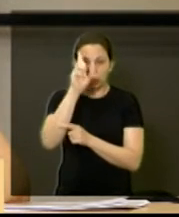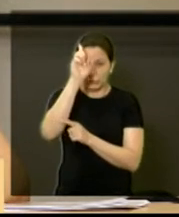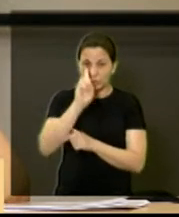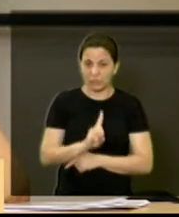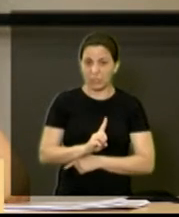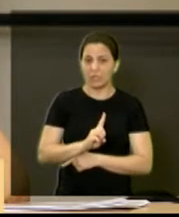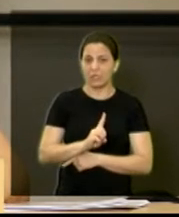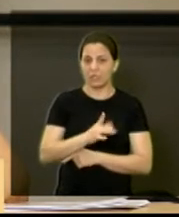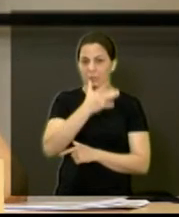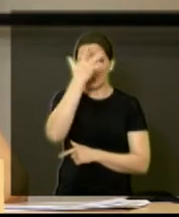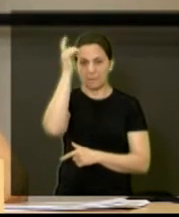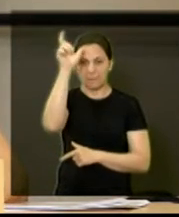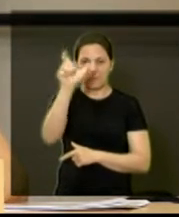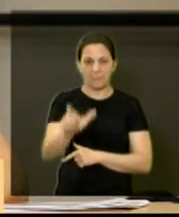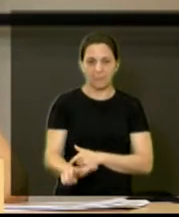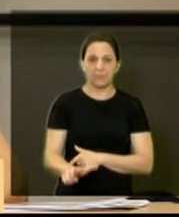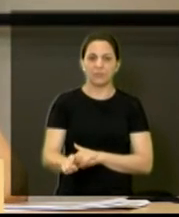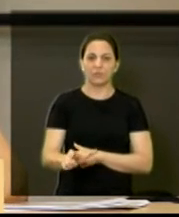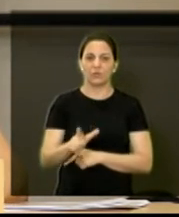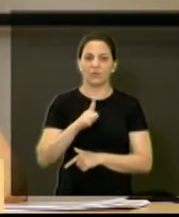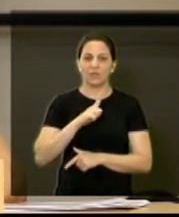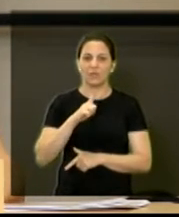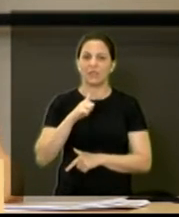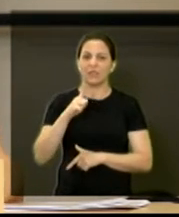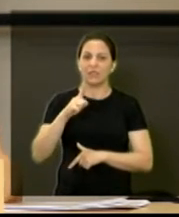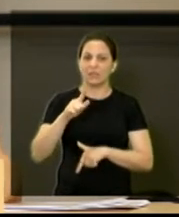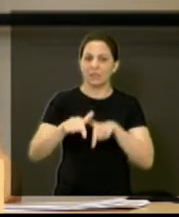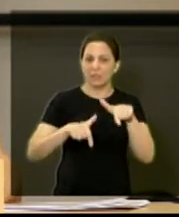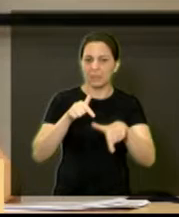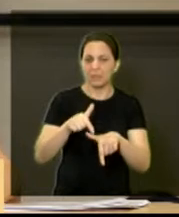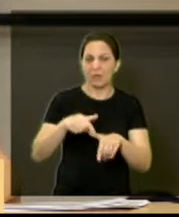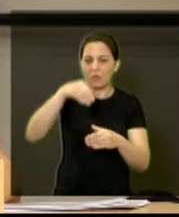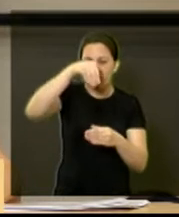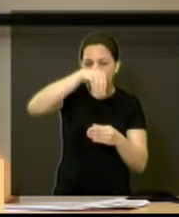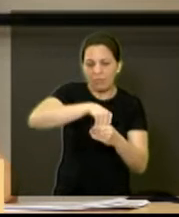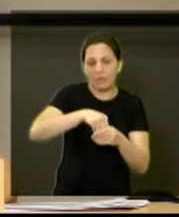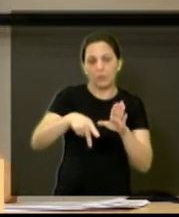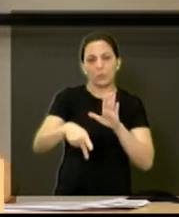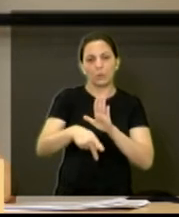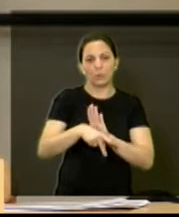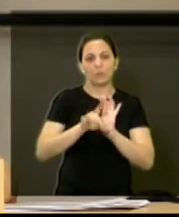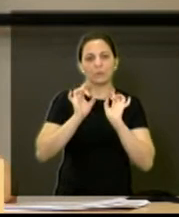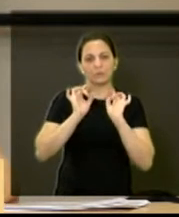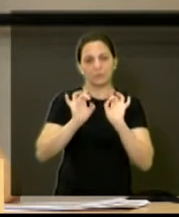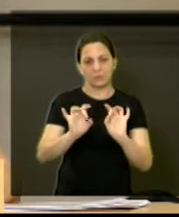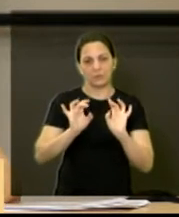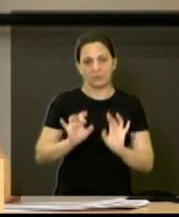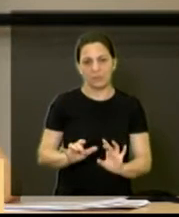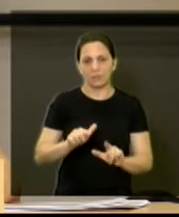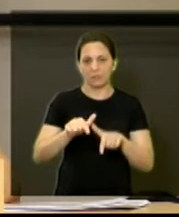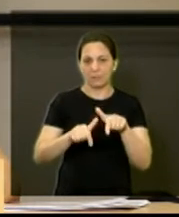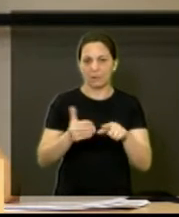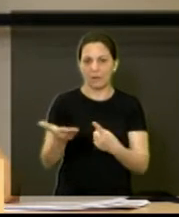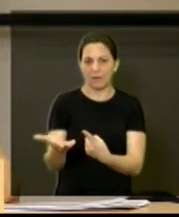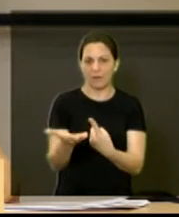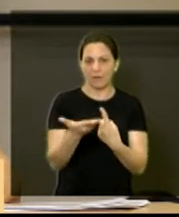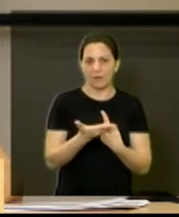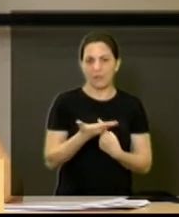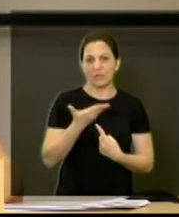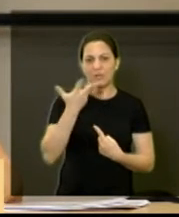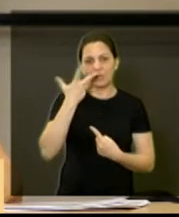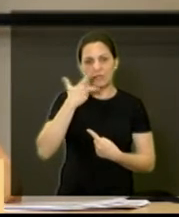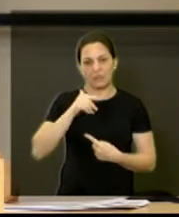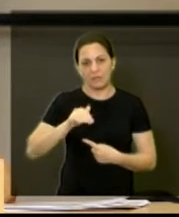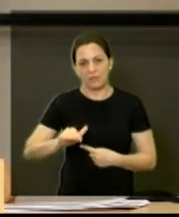nós temos diversos serviços dentro dessa unidade especializada, que é atender crianças